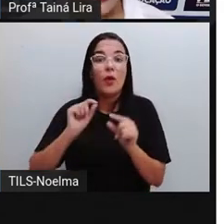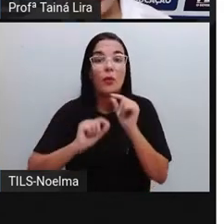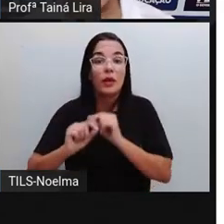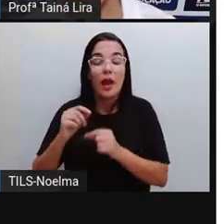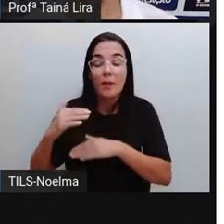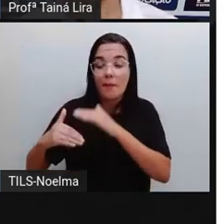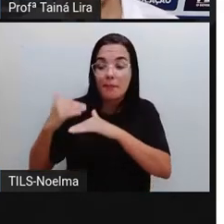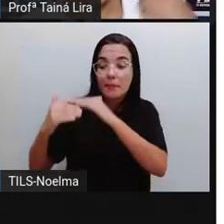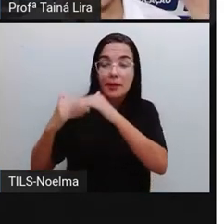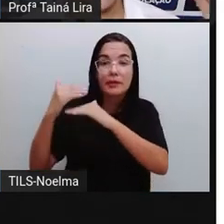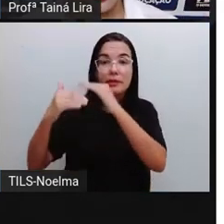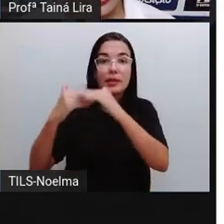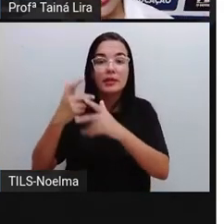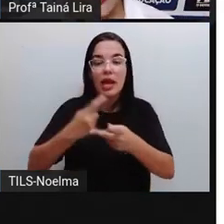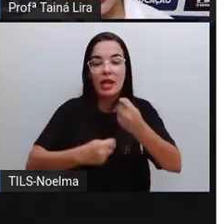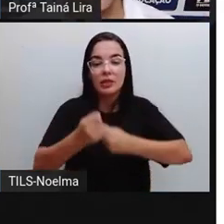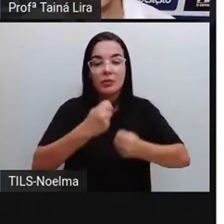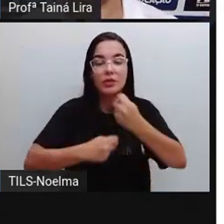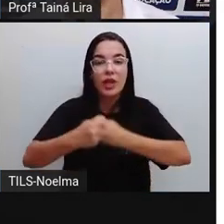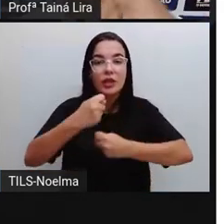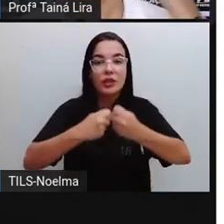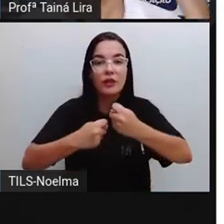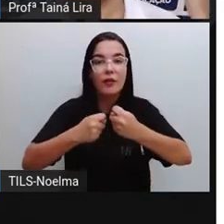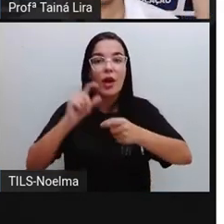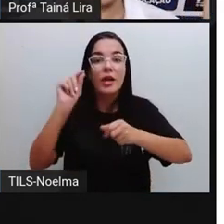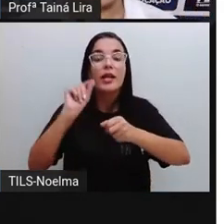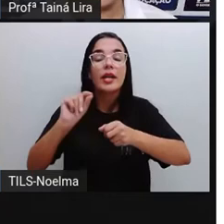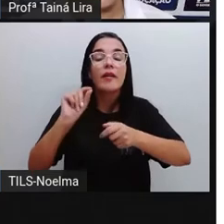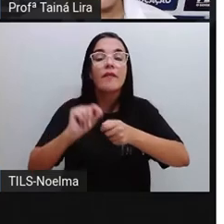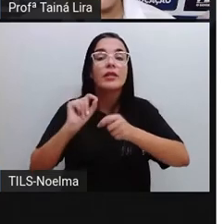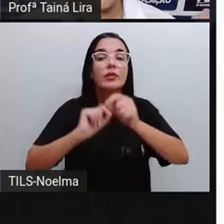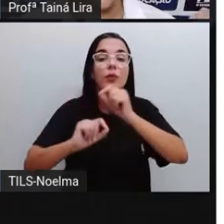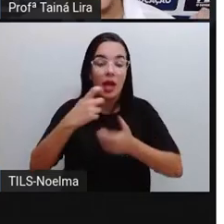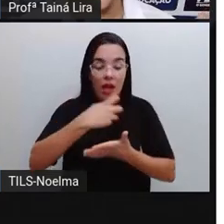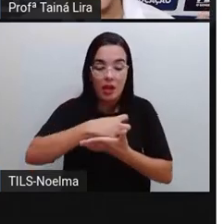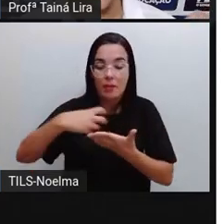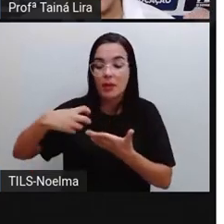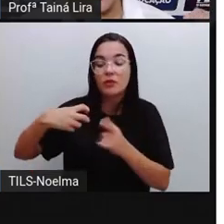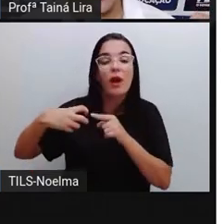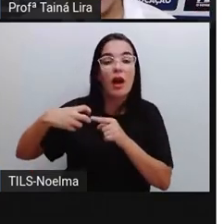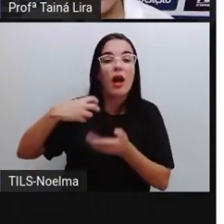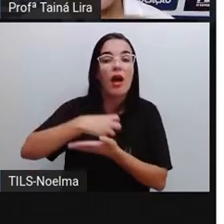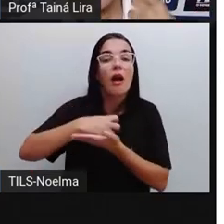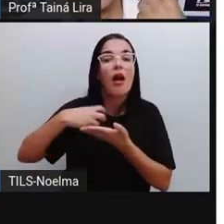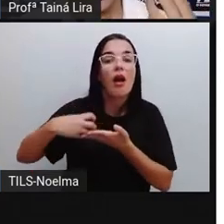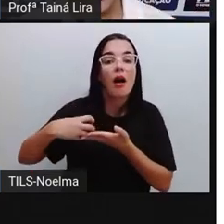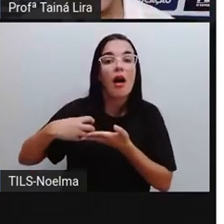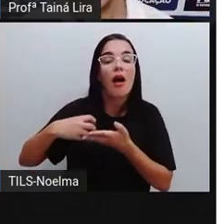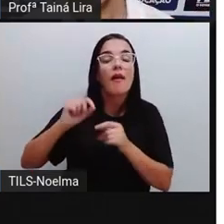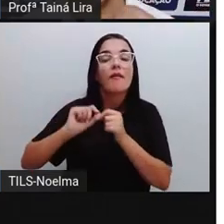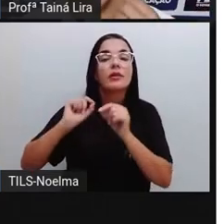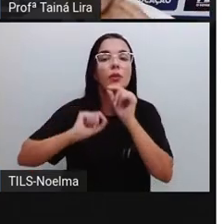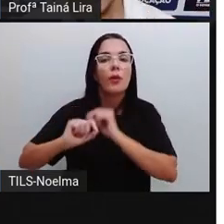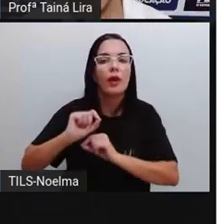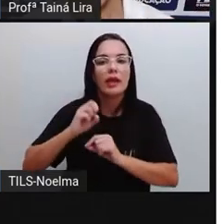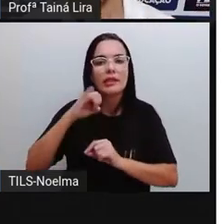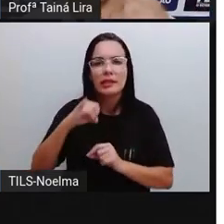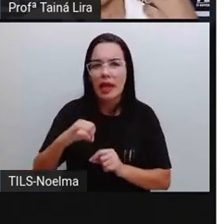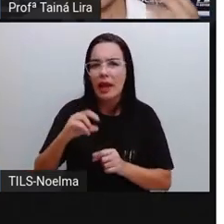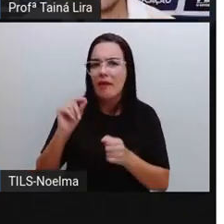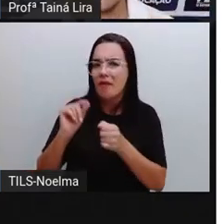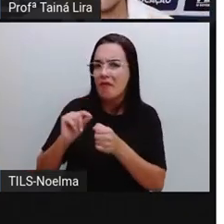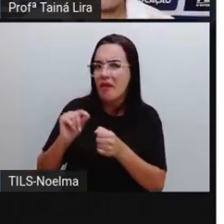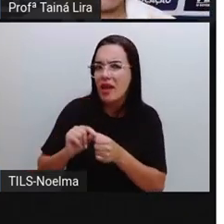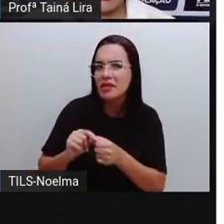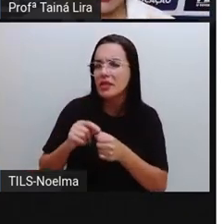processo administrativo que qualquer político que esteja no